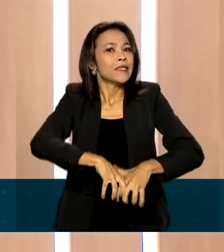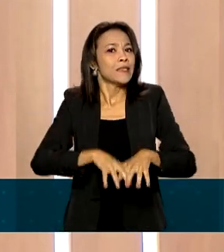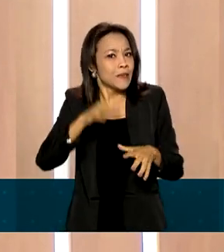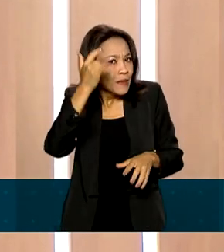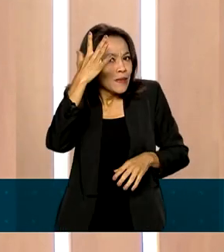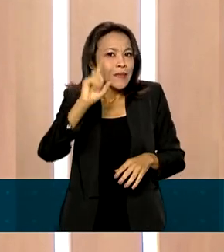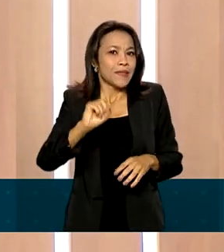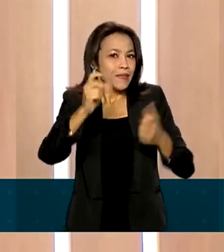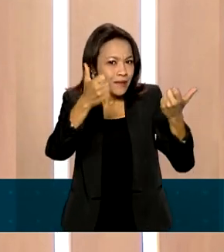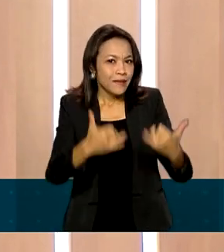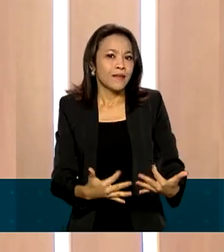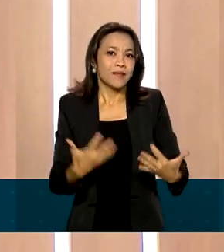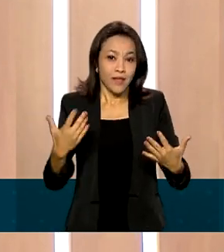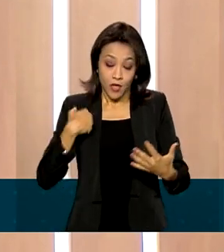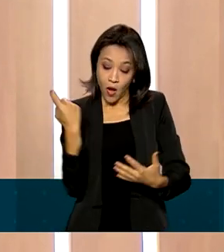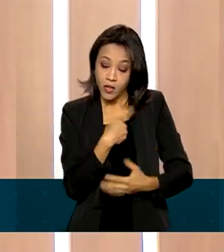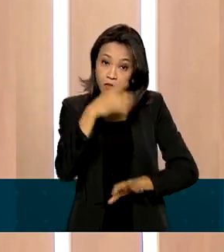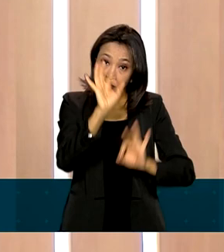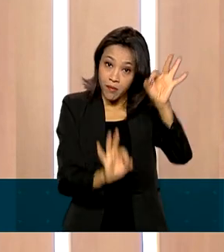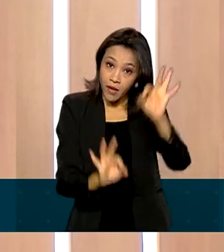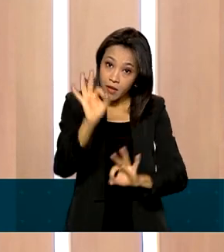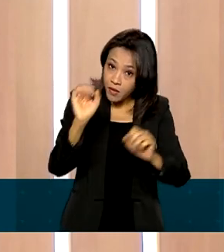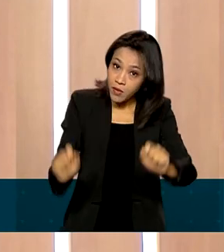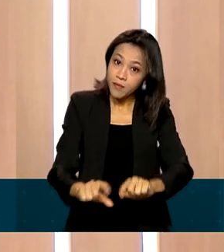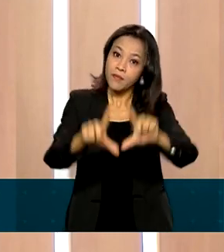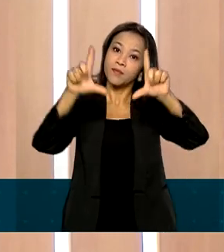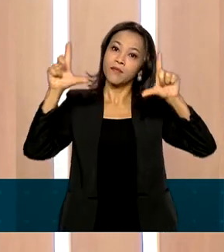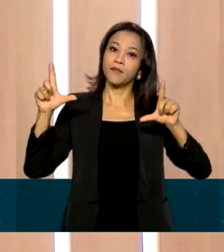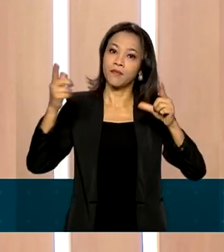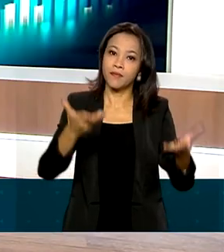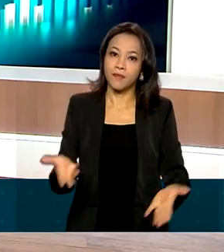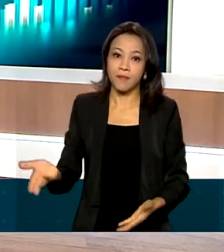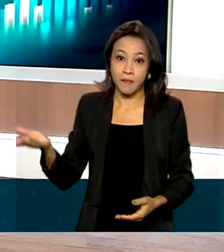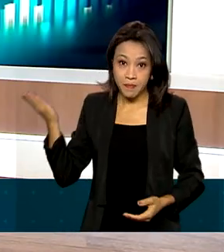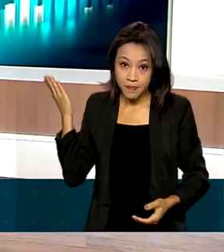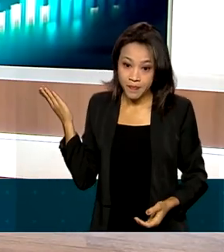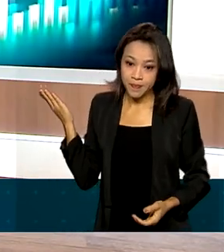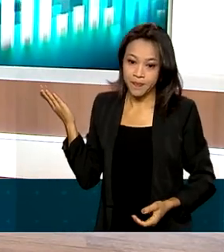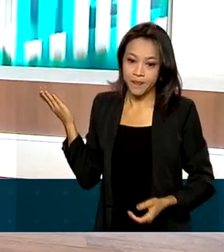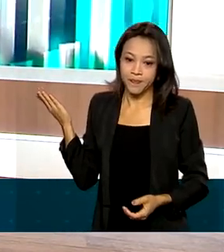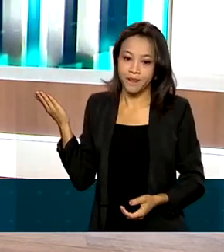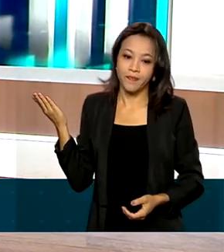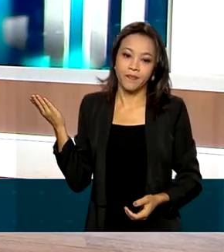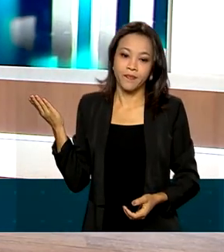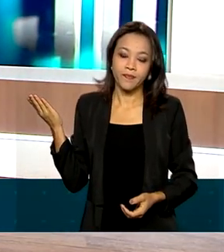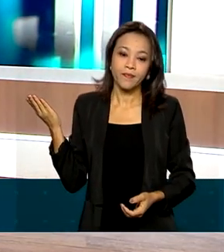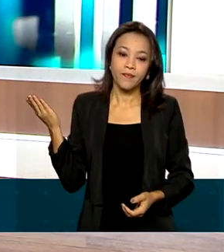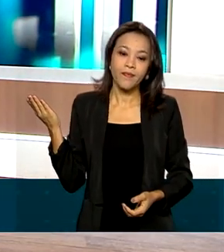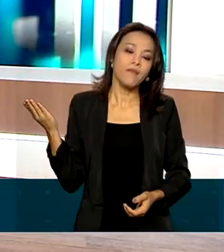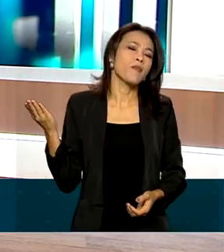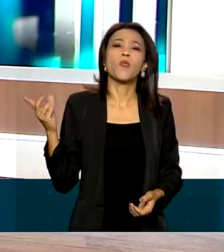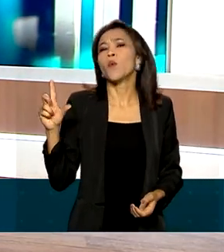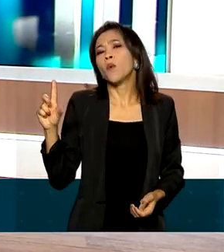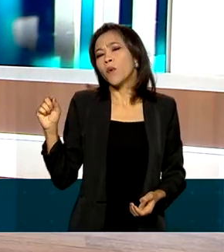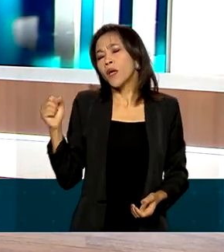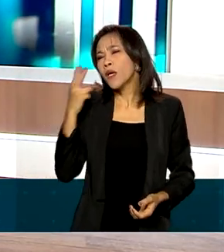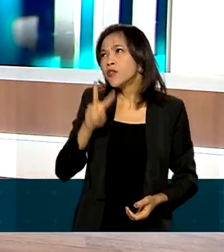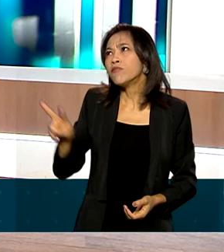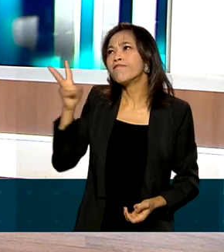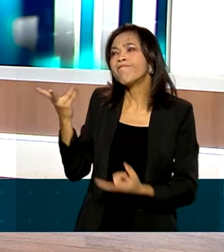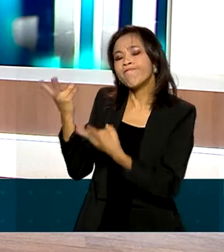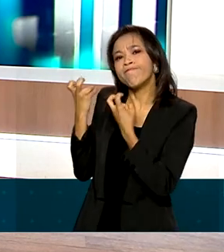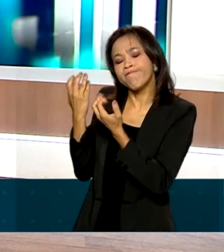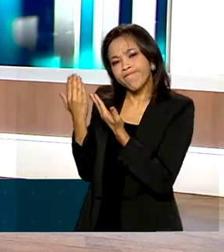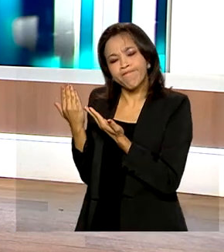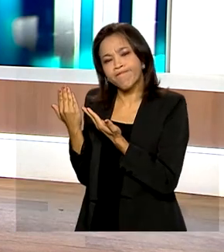pela nossa equipe de produção que passamos a compartilhar com você, telespectador, a partir deste momento. O que nós podemos ver, então, na